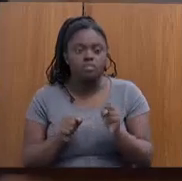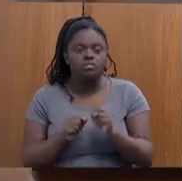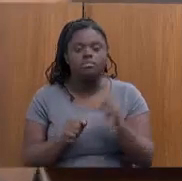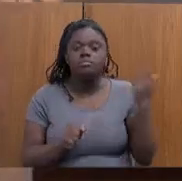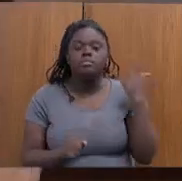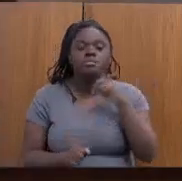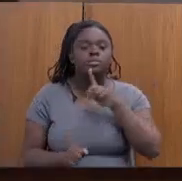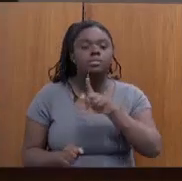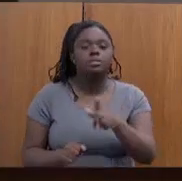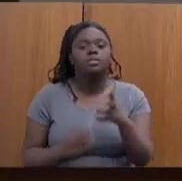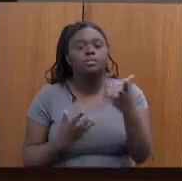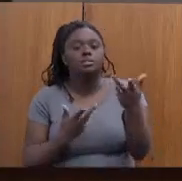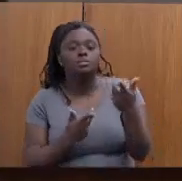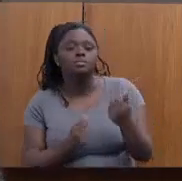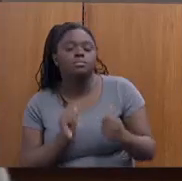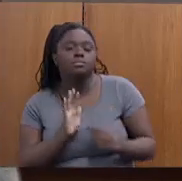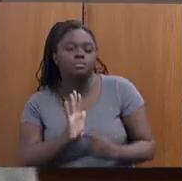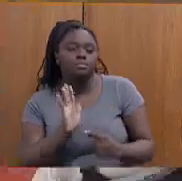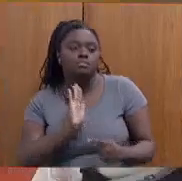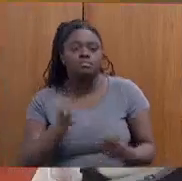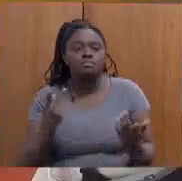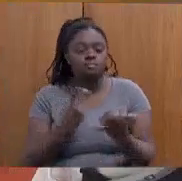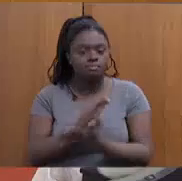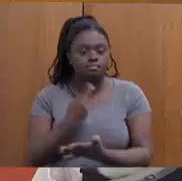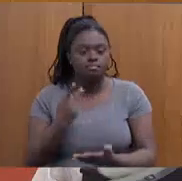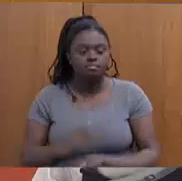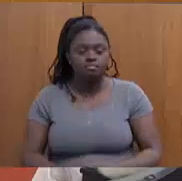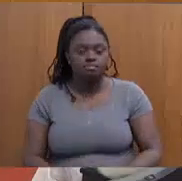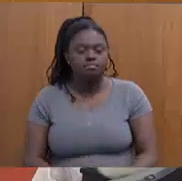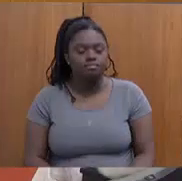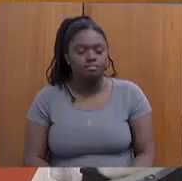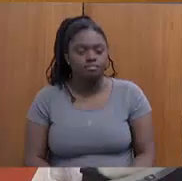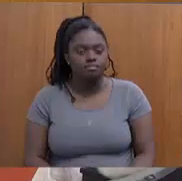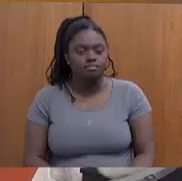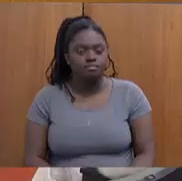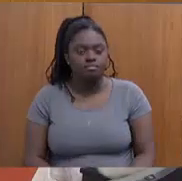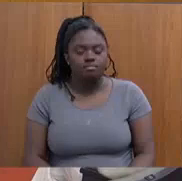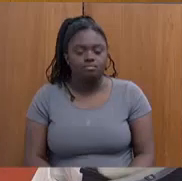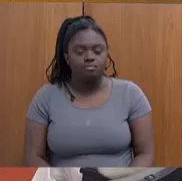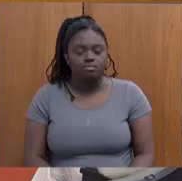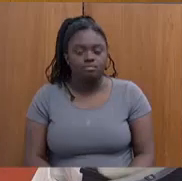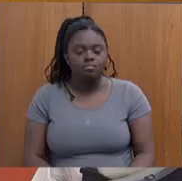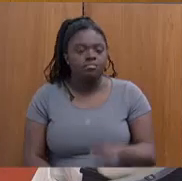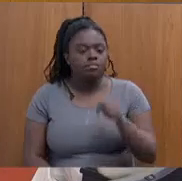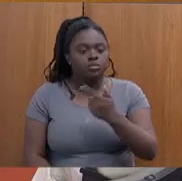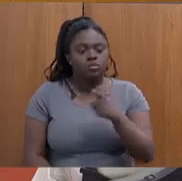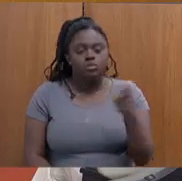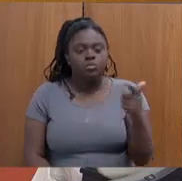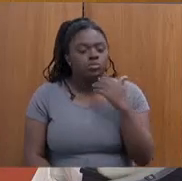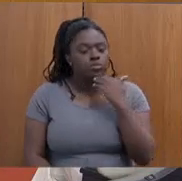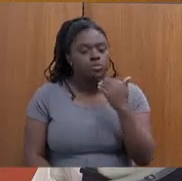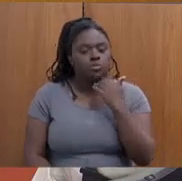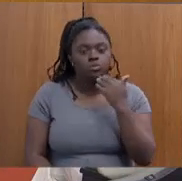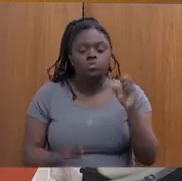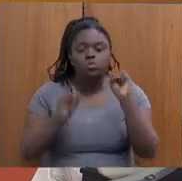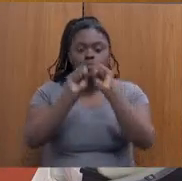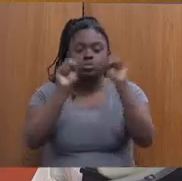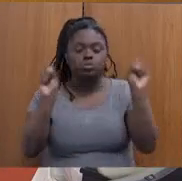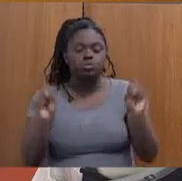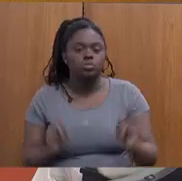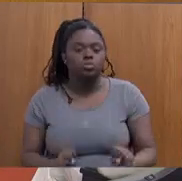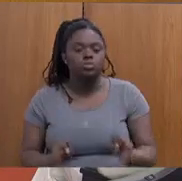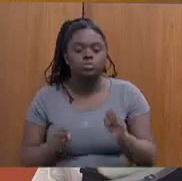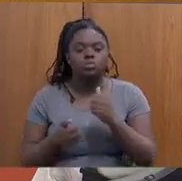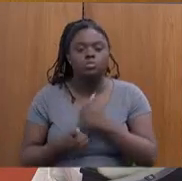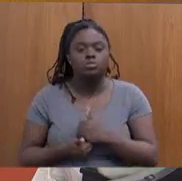de atendimento, e ele já está acontecendo. Não tem ninguém aqui do sistema único de assistência social, mas eu